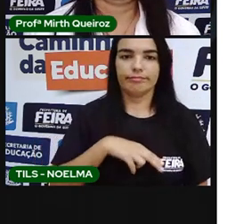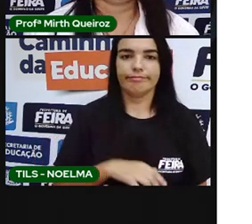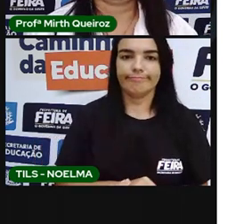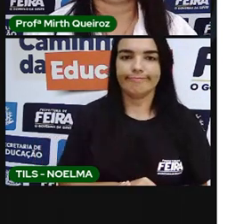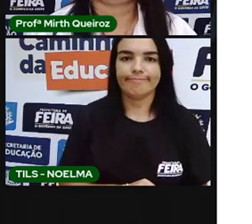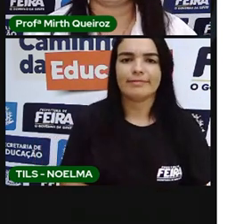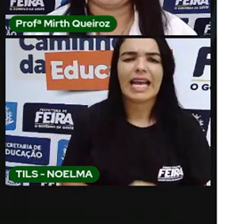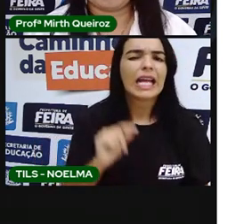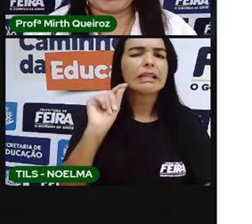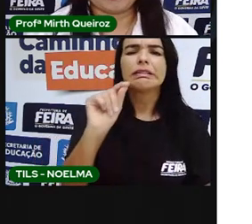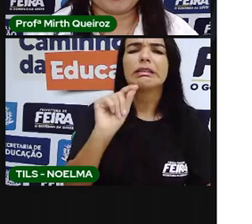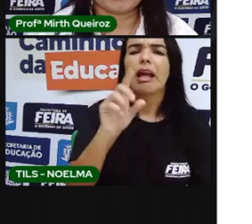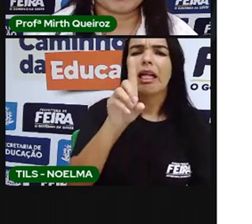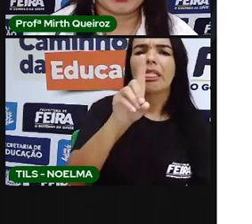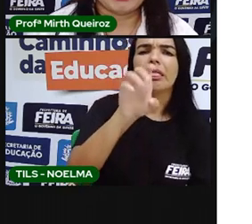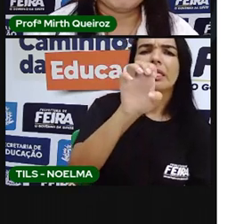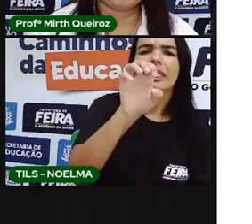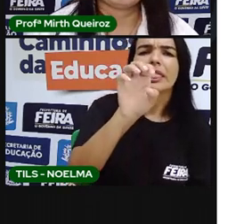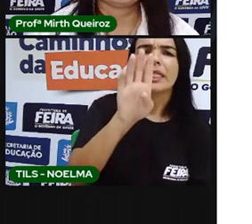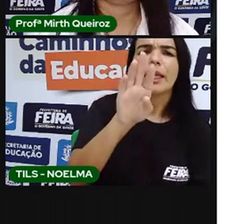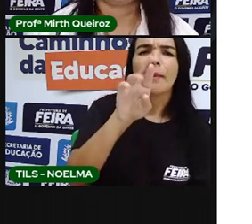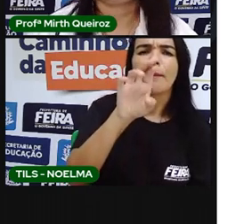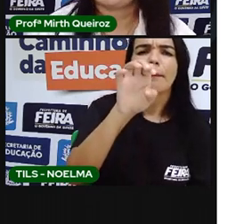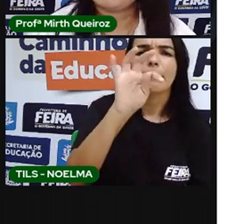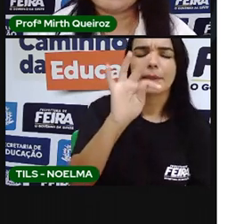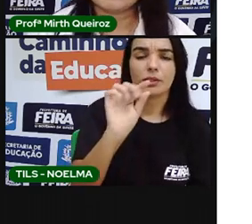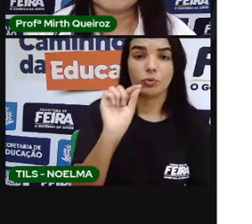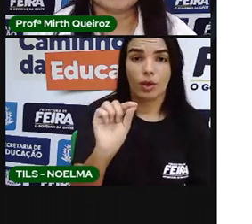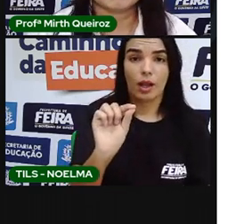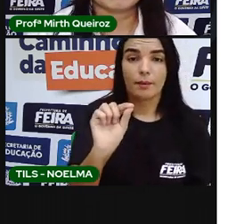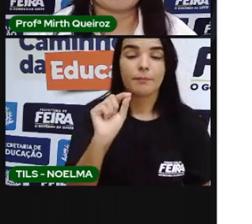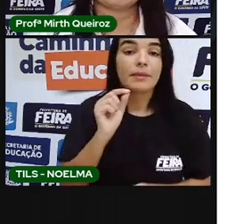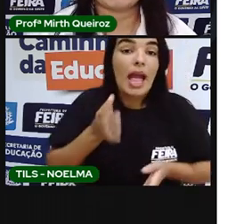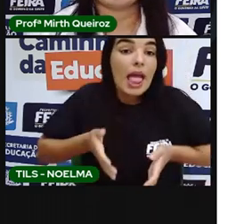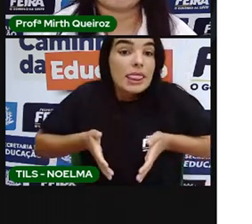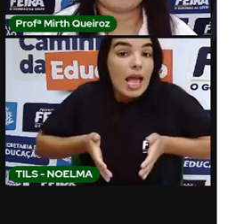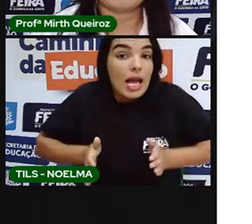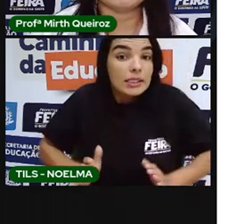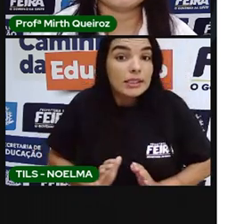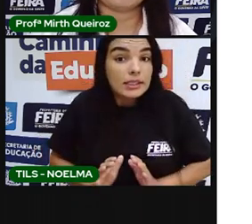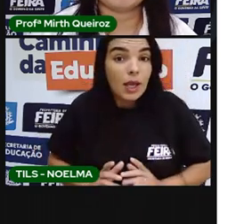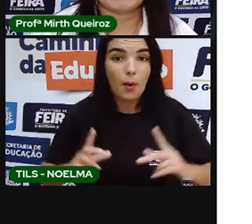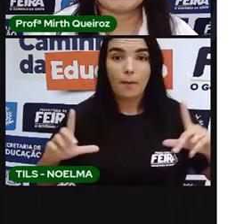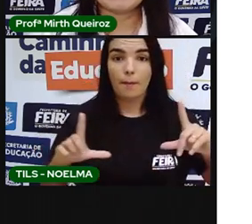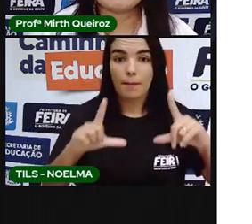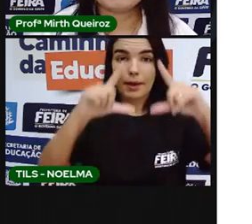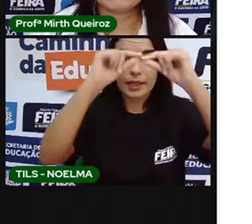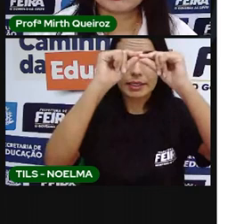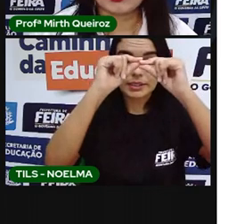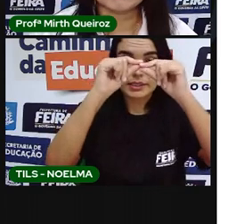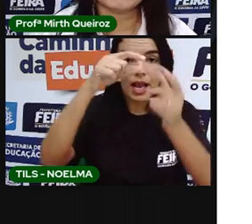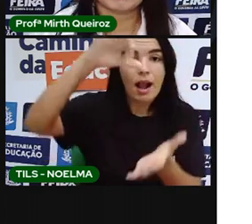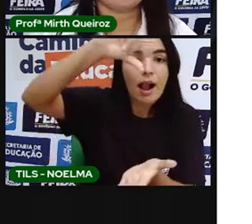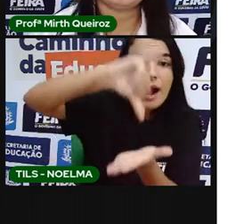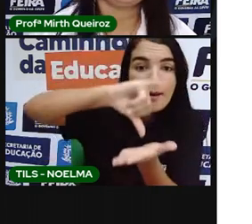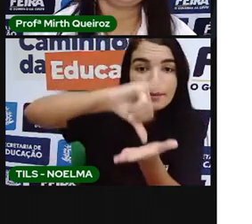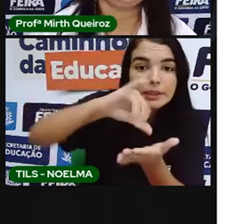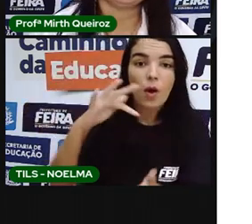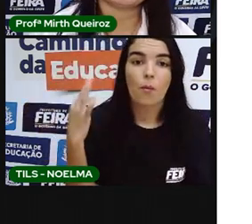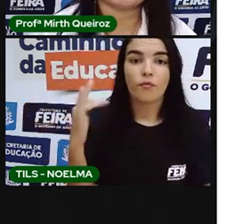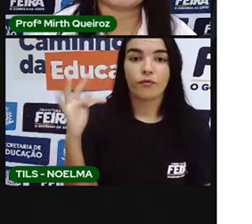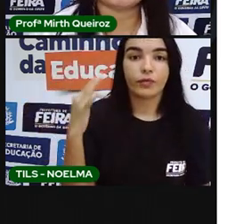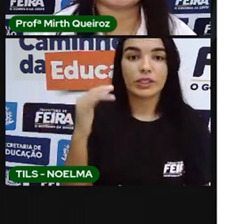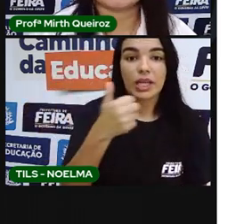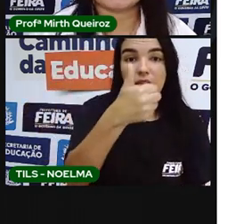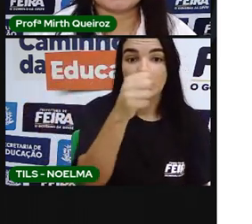Quem é que foi Debré? Debré nasceu em Paris, capital da França, em 18 de abril